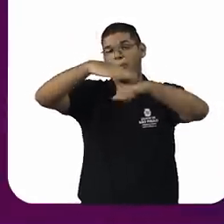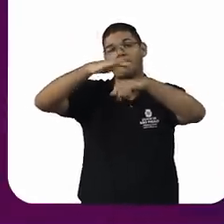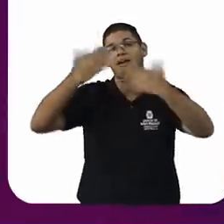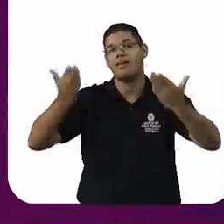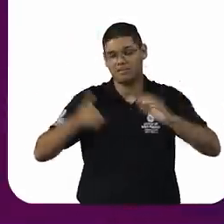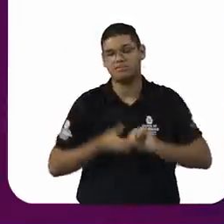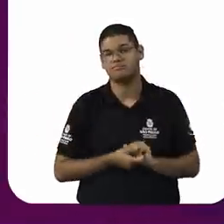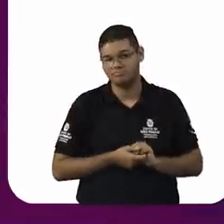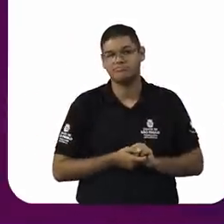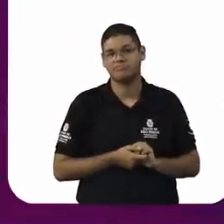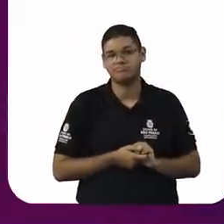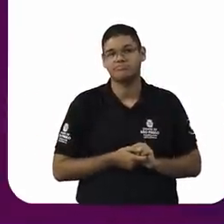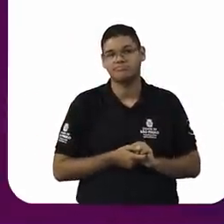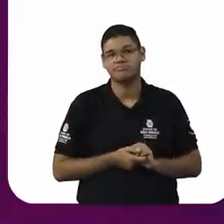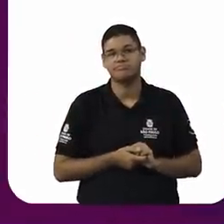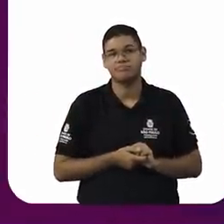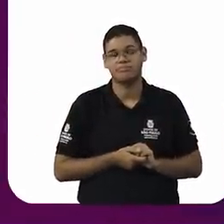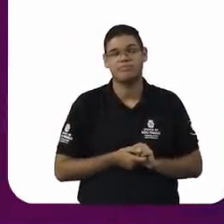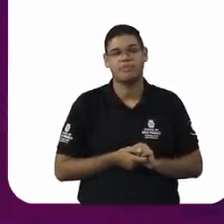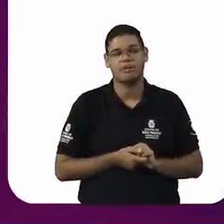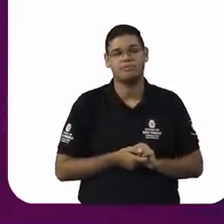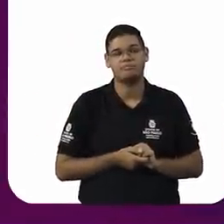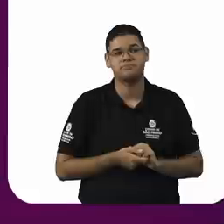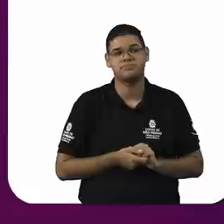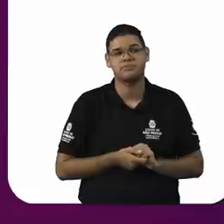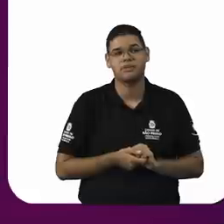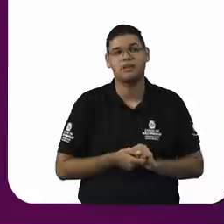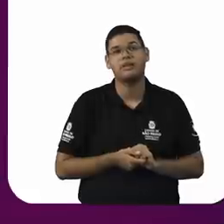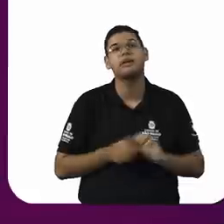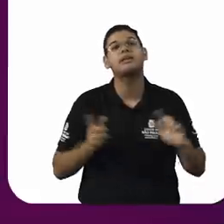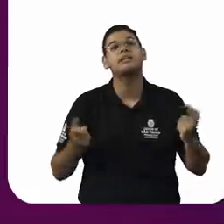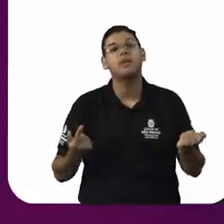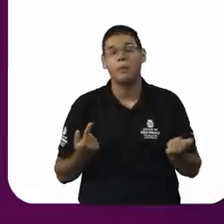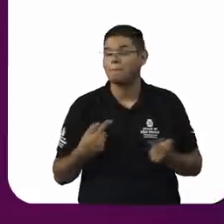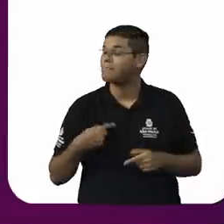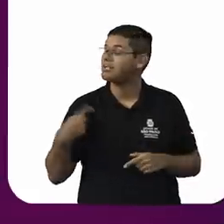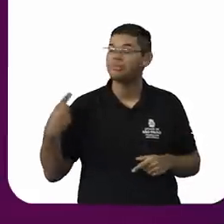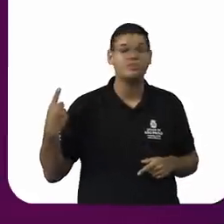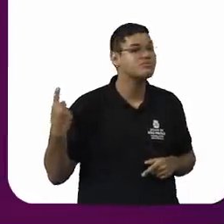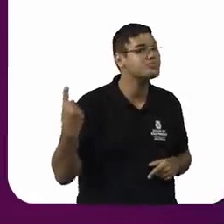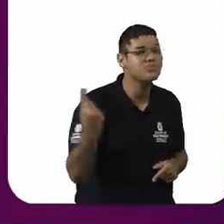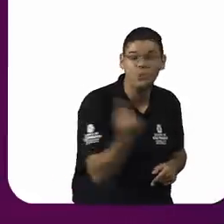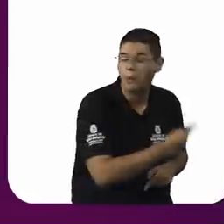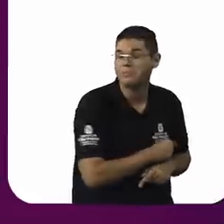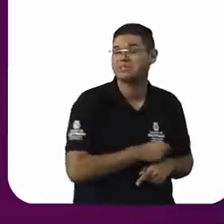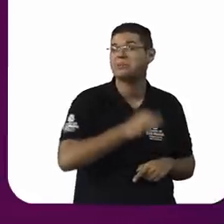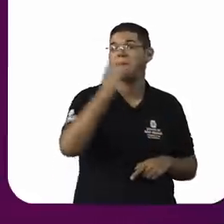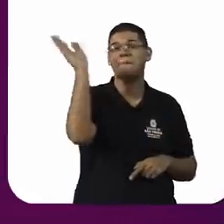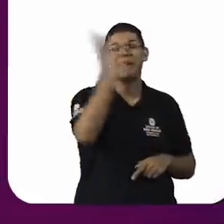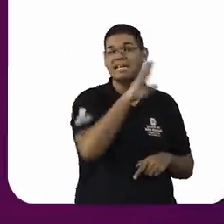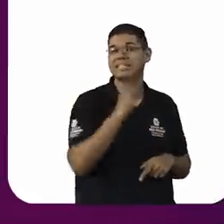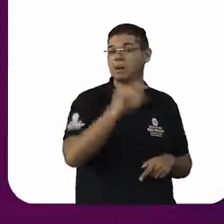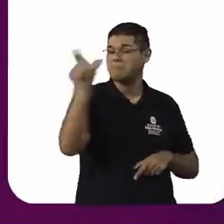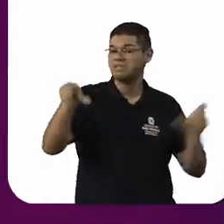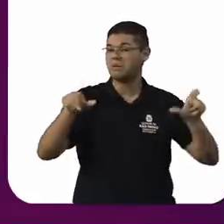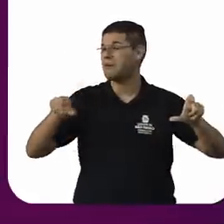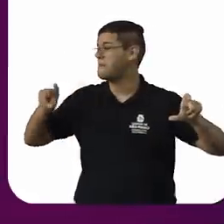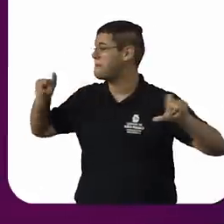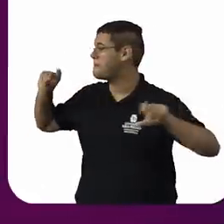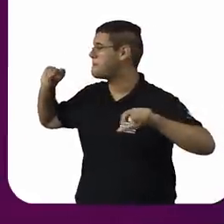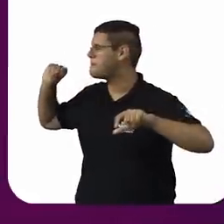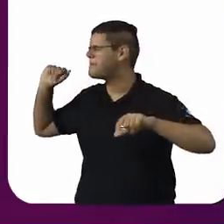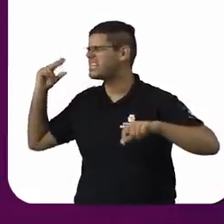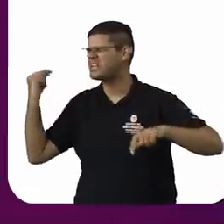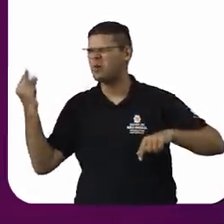descrença. Entretanto, exatamente porque nós somos milhões de brasileiros que professam as religiões de matriz africana